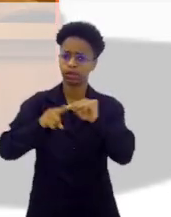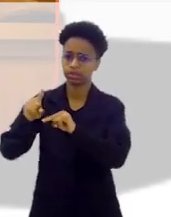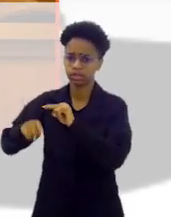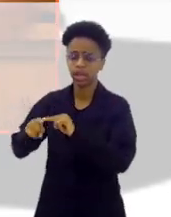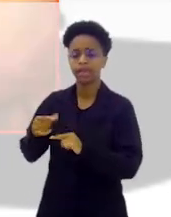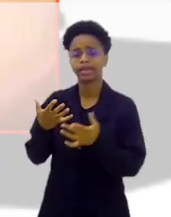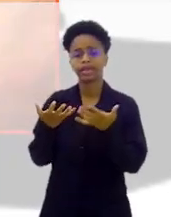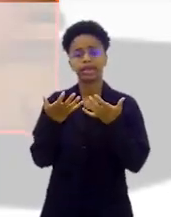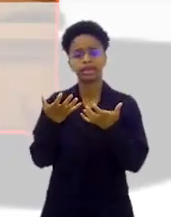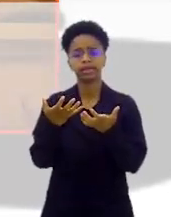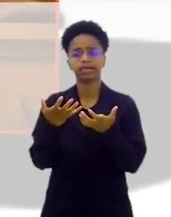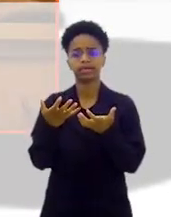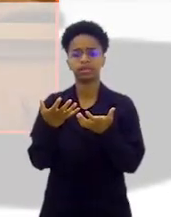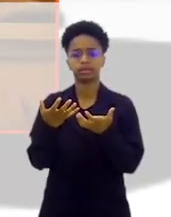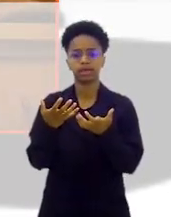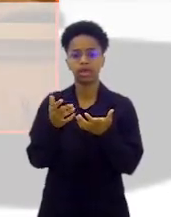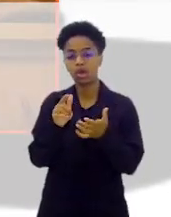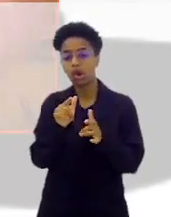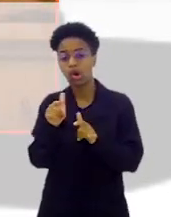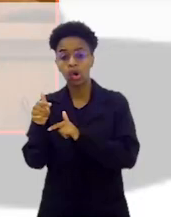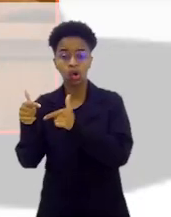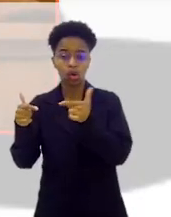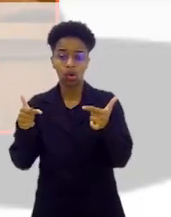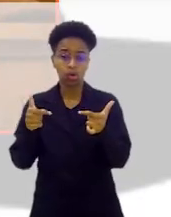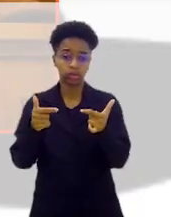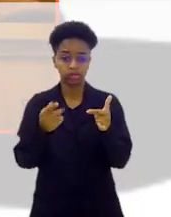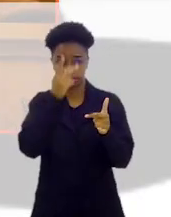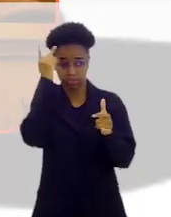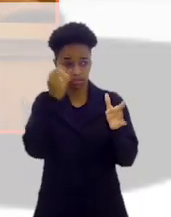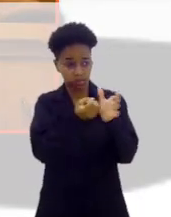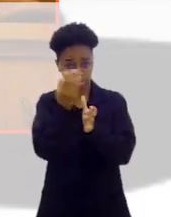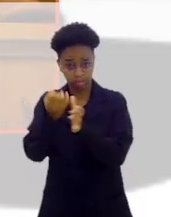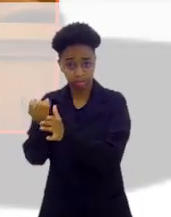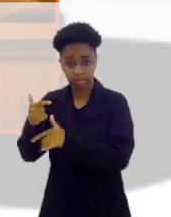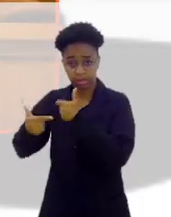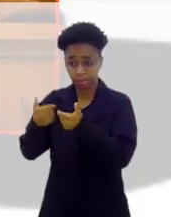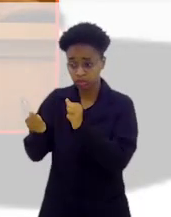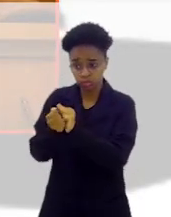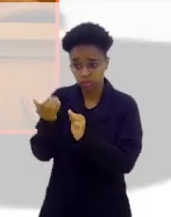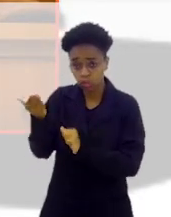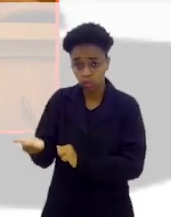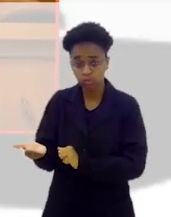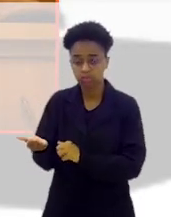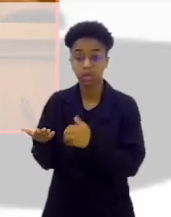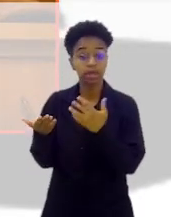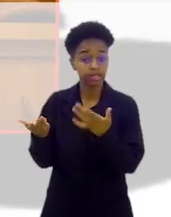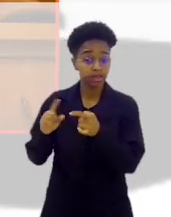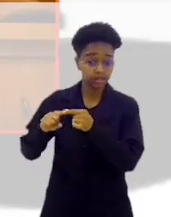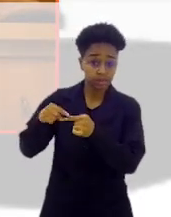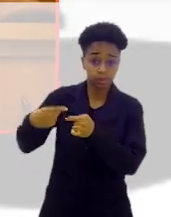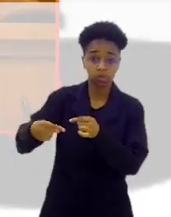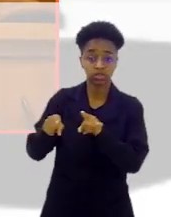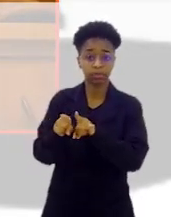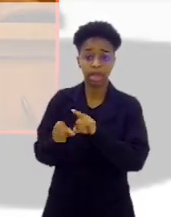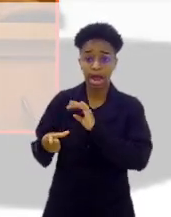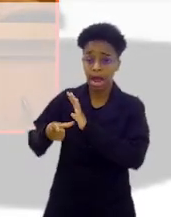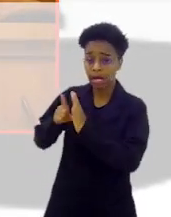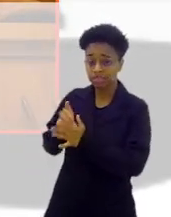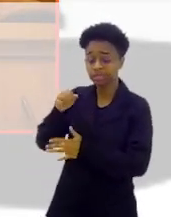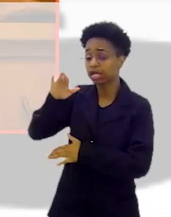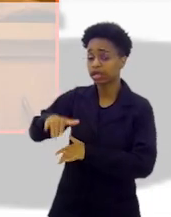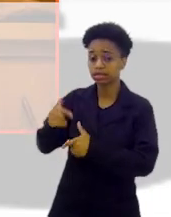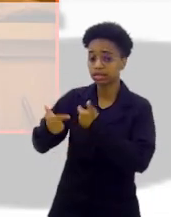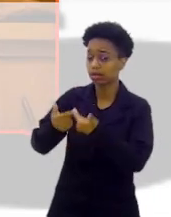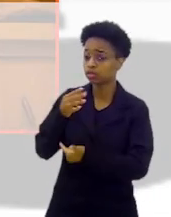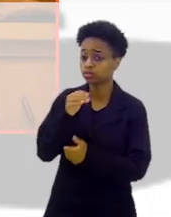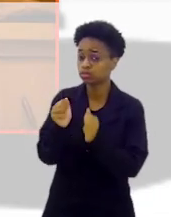dos circunstantes, dos outros criadores que trabalharam com esse homem e após ele e antes dele,